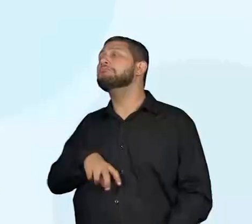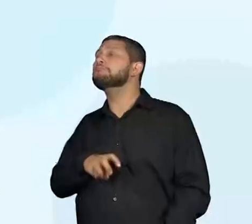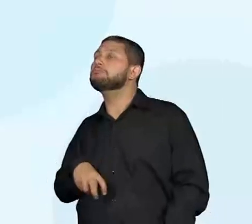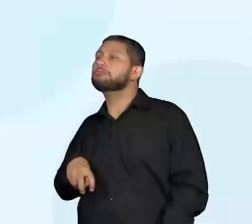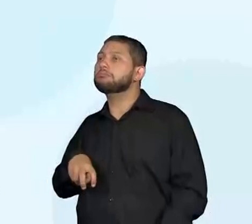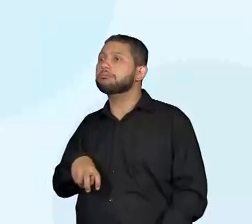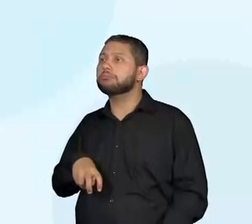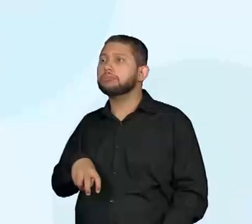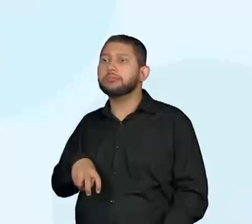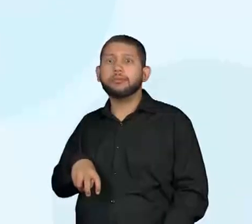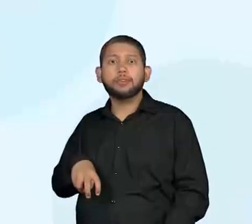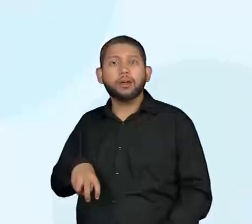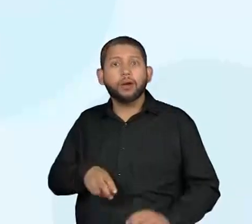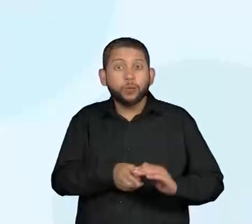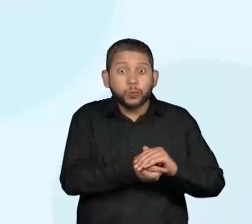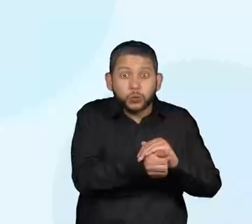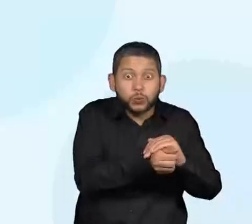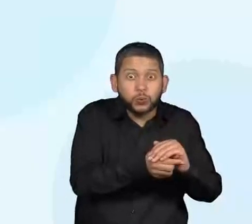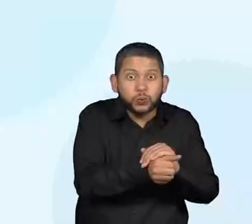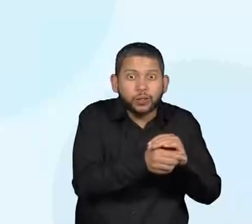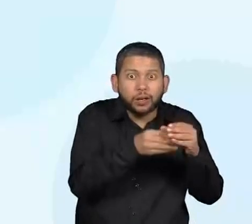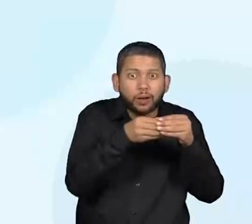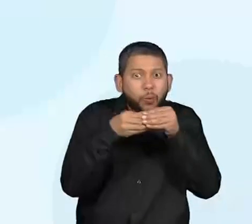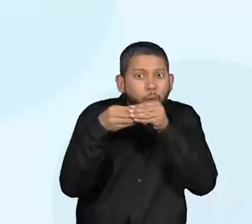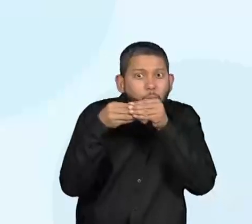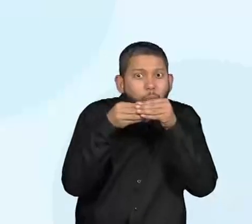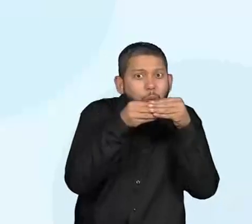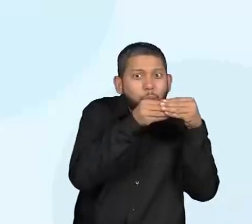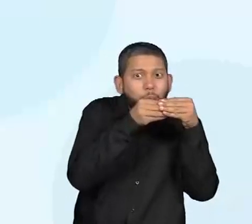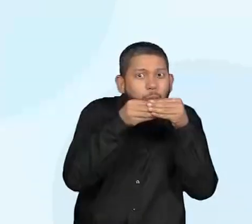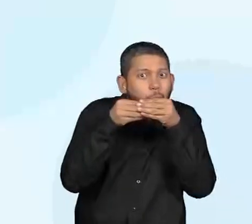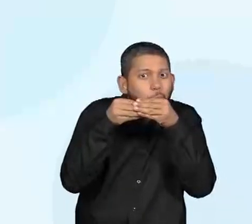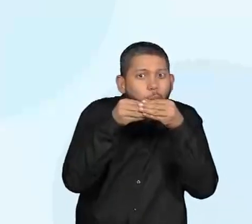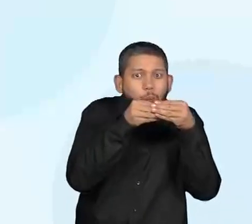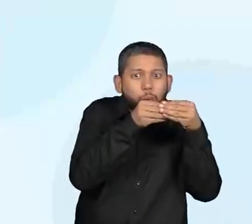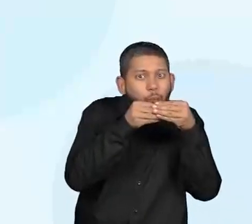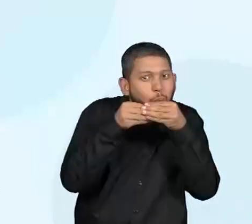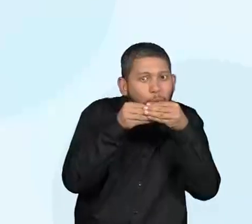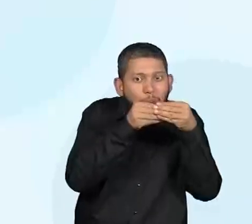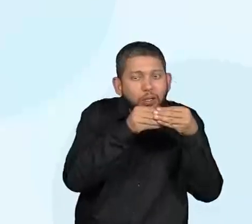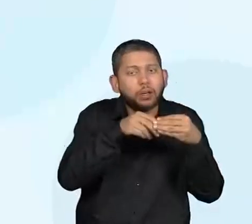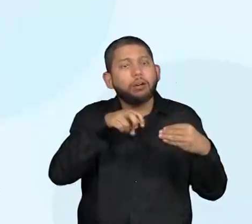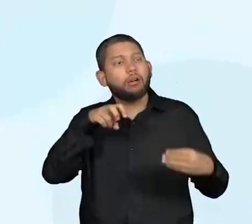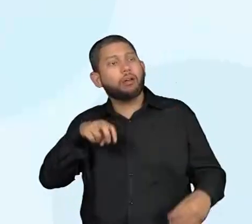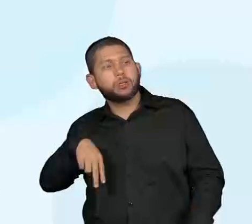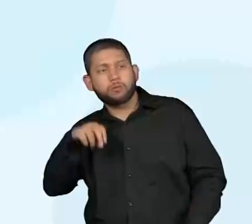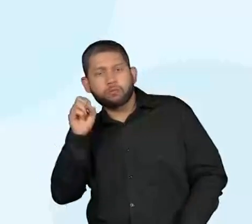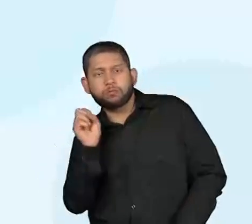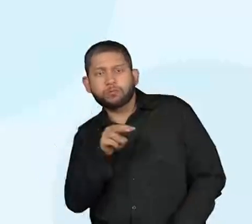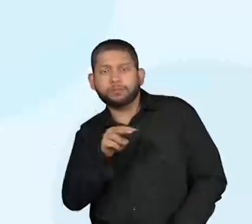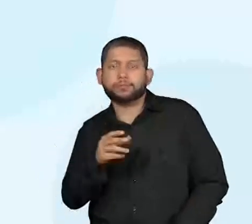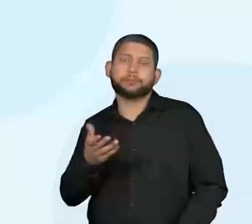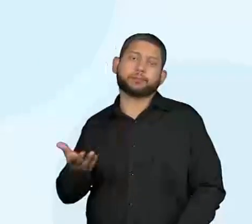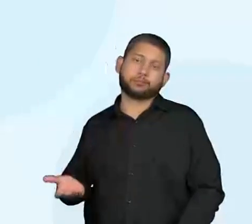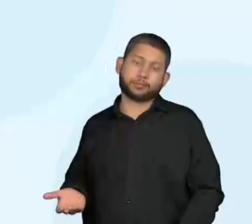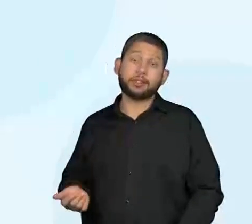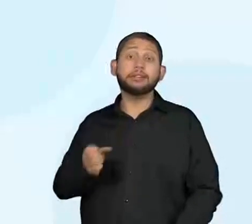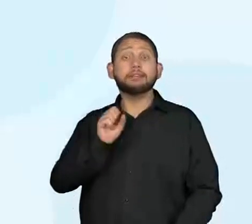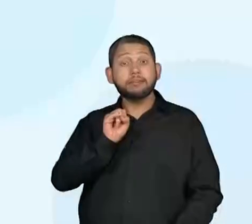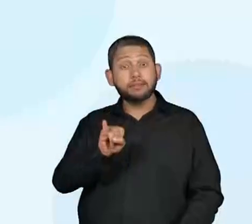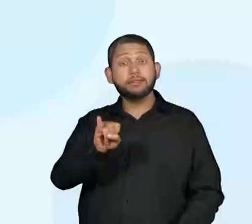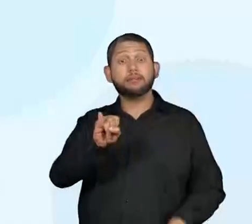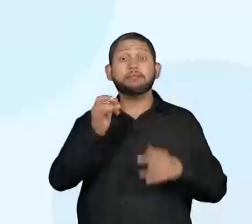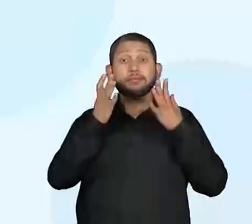o texto traz o que os personagens irão fazer. Se eu fosse fazer uma peça teatral, eu já sei aí que preciso ter uma onça, um